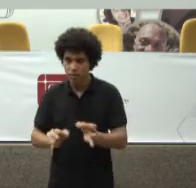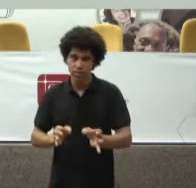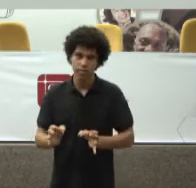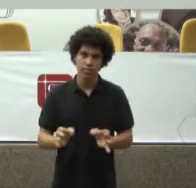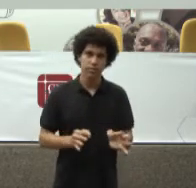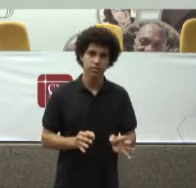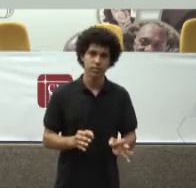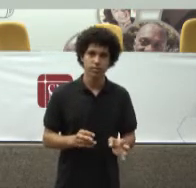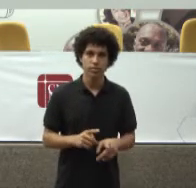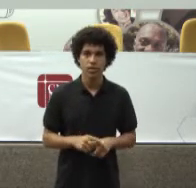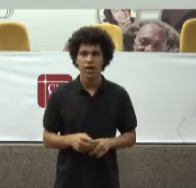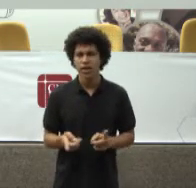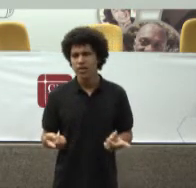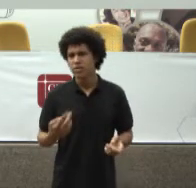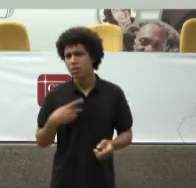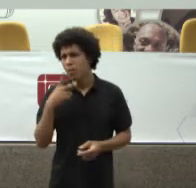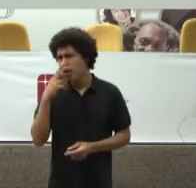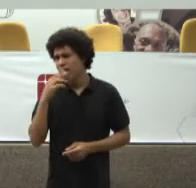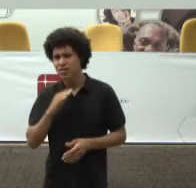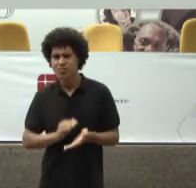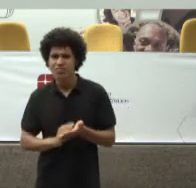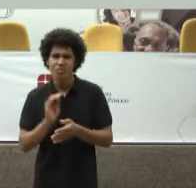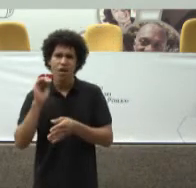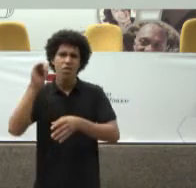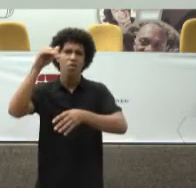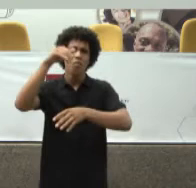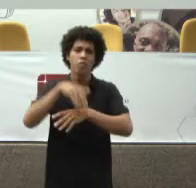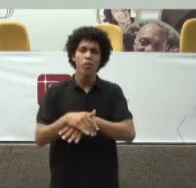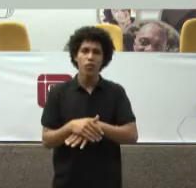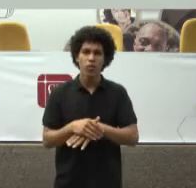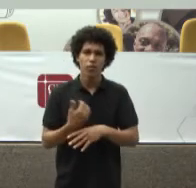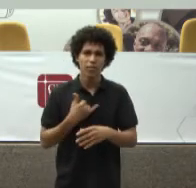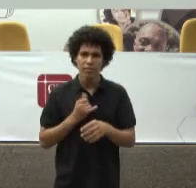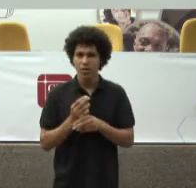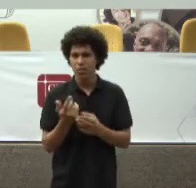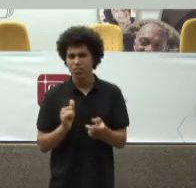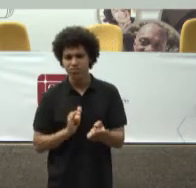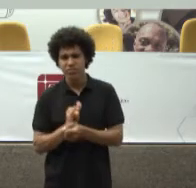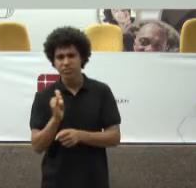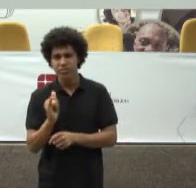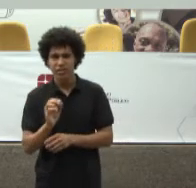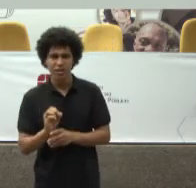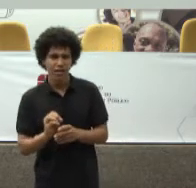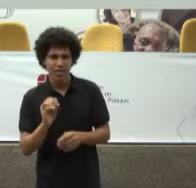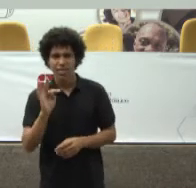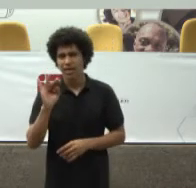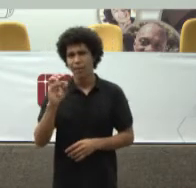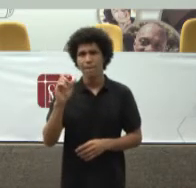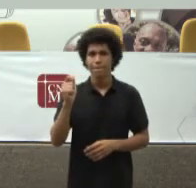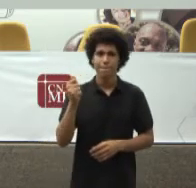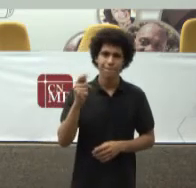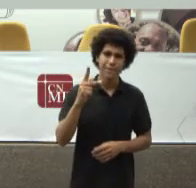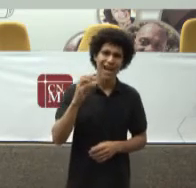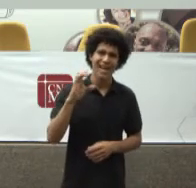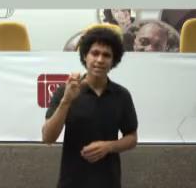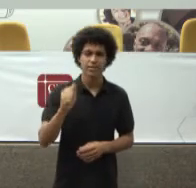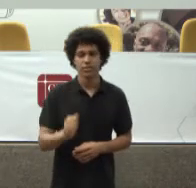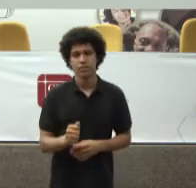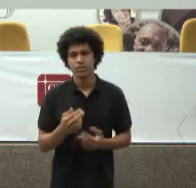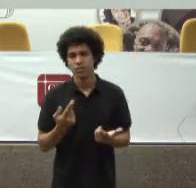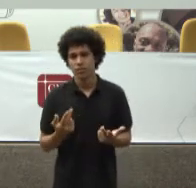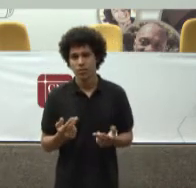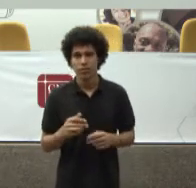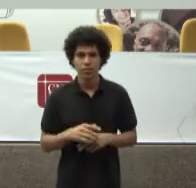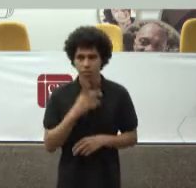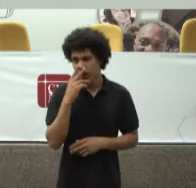grande O grande pulo do gato Que o constituinte Nos deu E nós estamos entendendo Isso agora Por quê? Eu vou dar